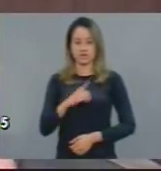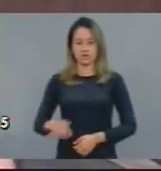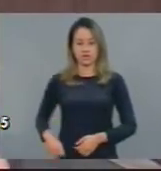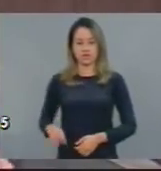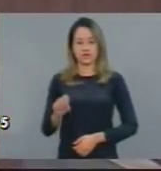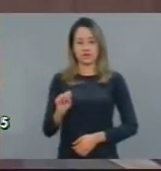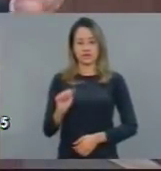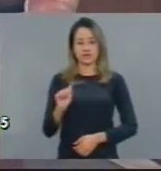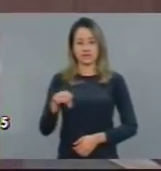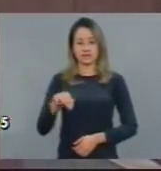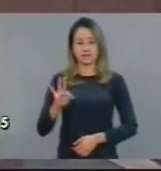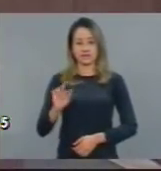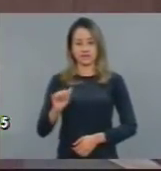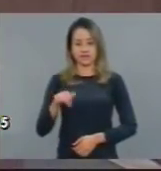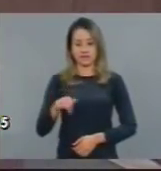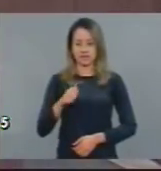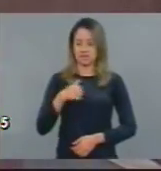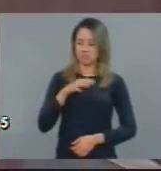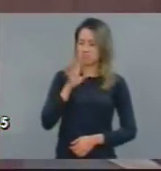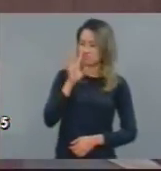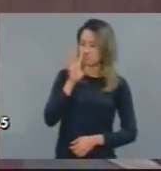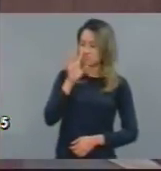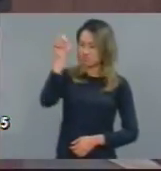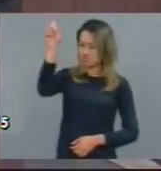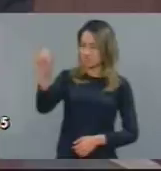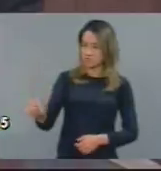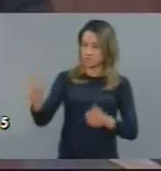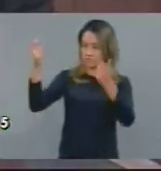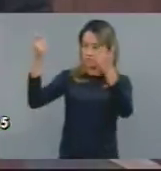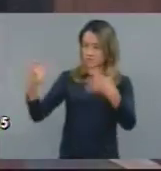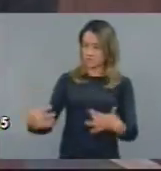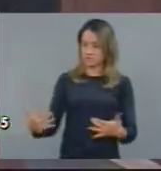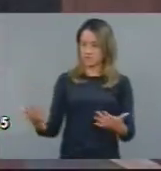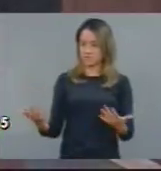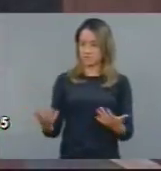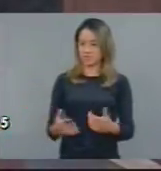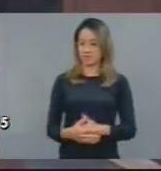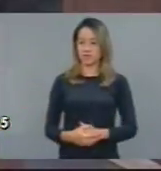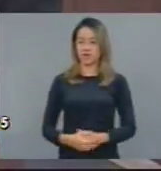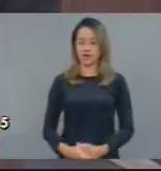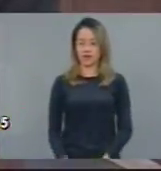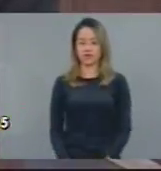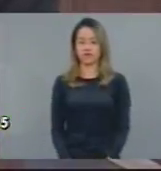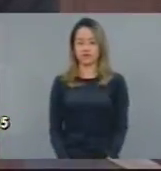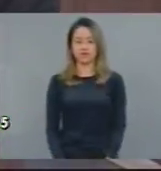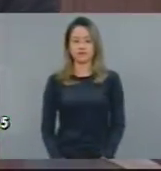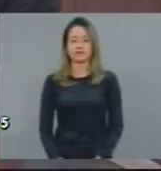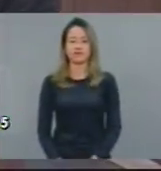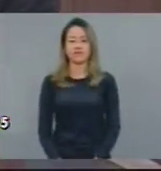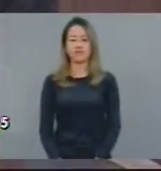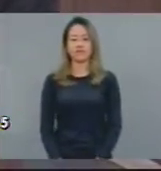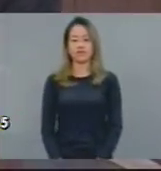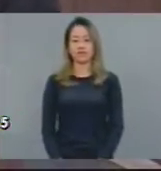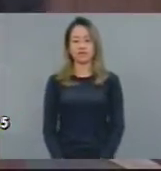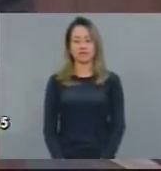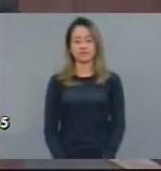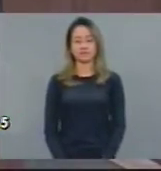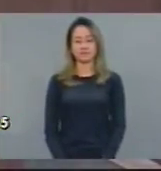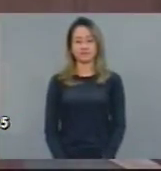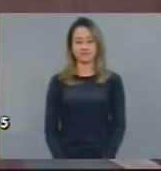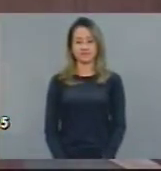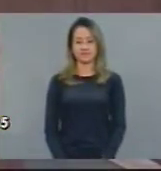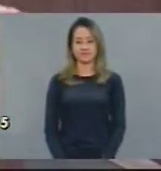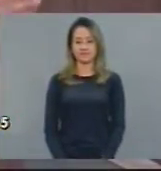Santana, estava ouvindo atentamente a seu pronunciamento e queria dizer-lhe que ontem